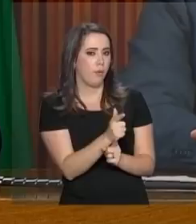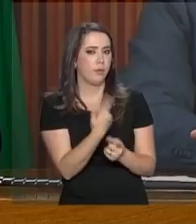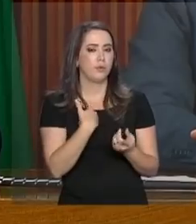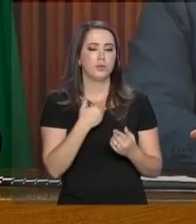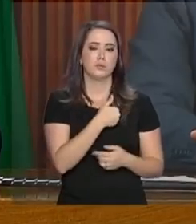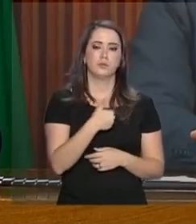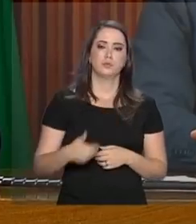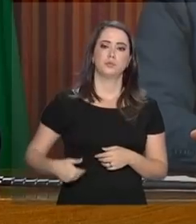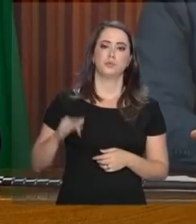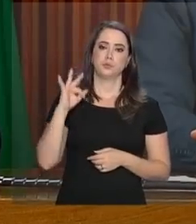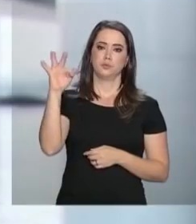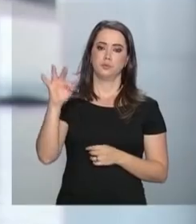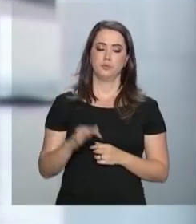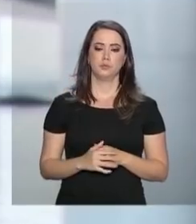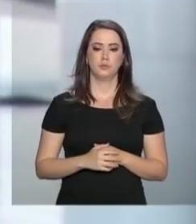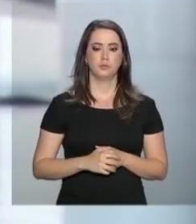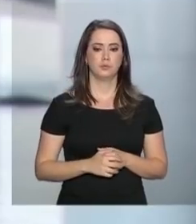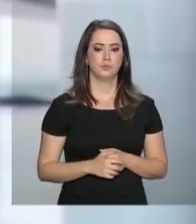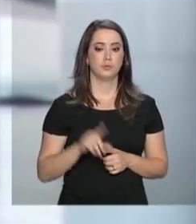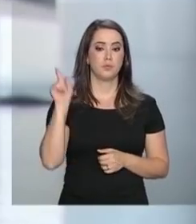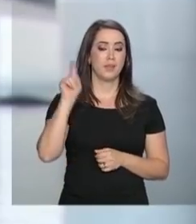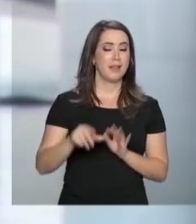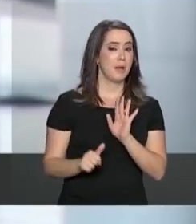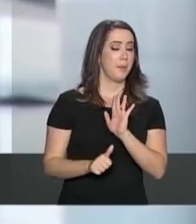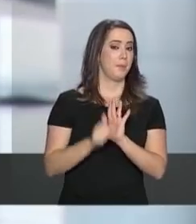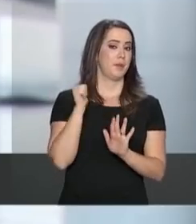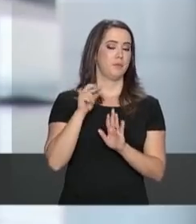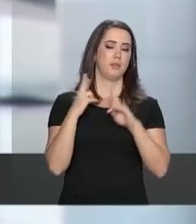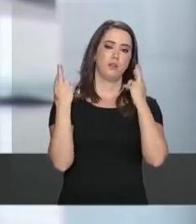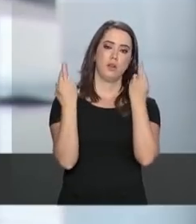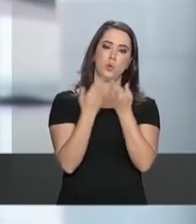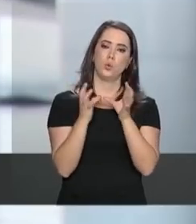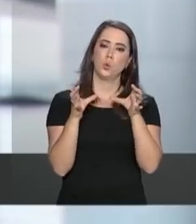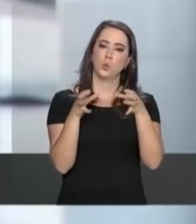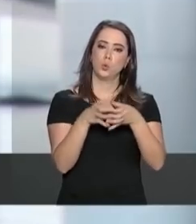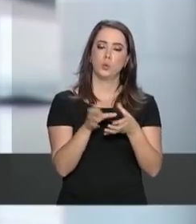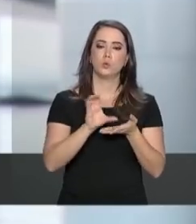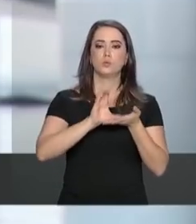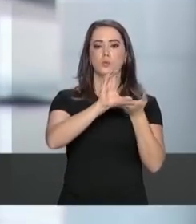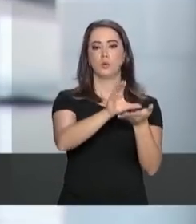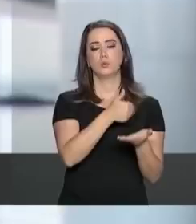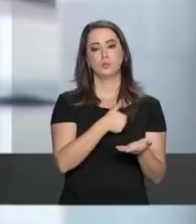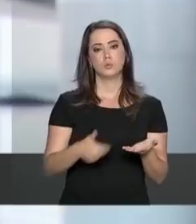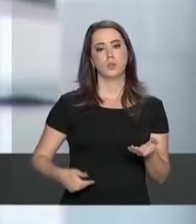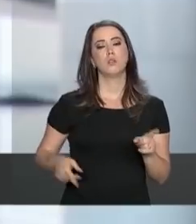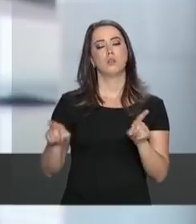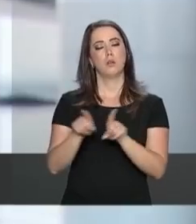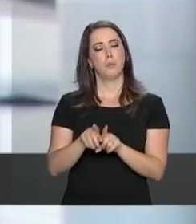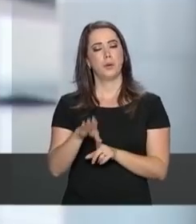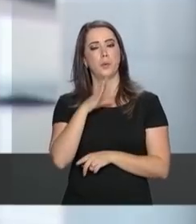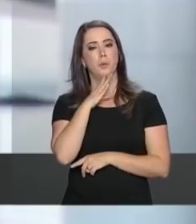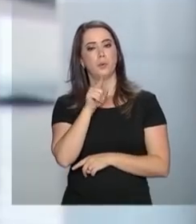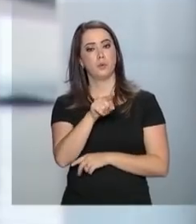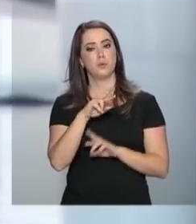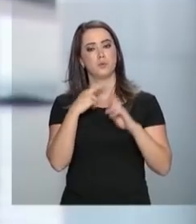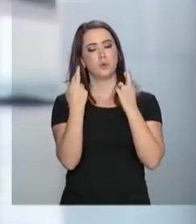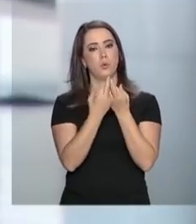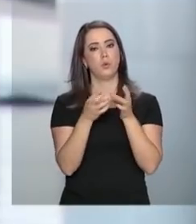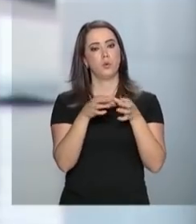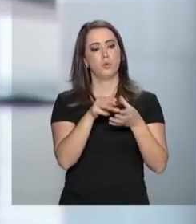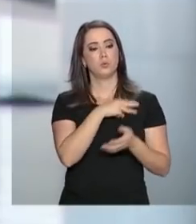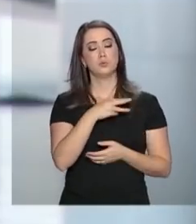do governo federal. Esta foi a primeira reunião do Conselho de Governo, também conhecida como reunião